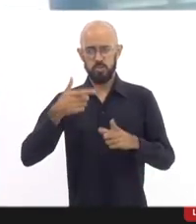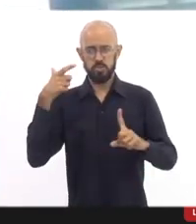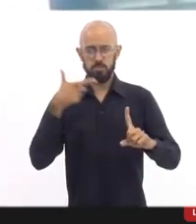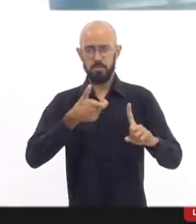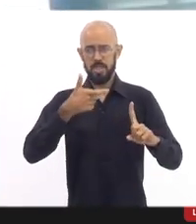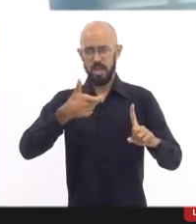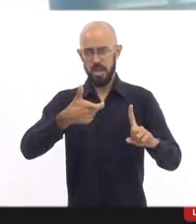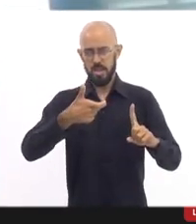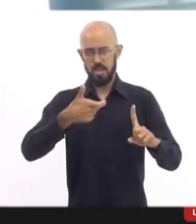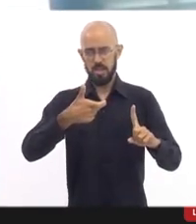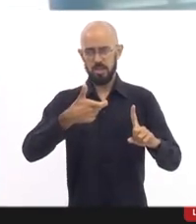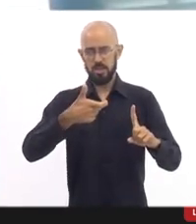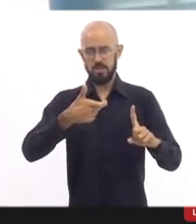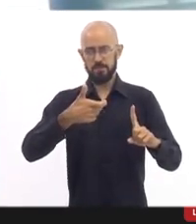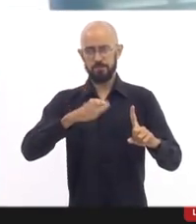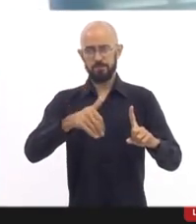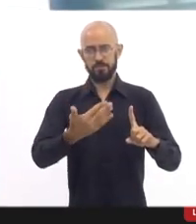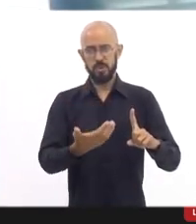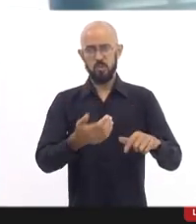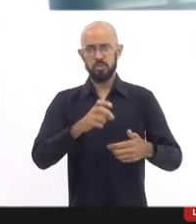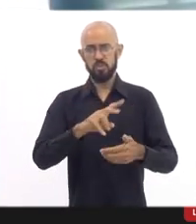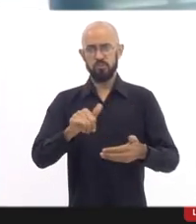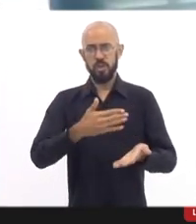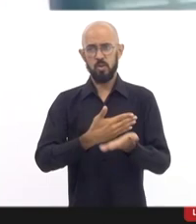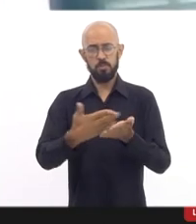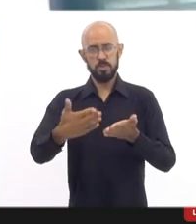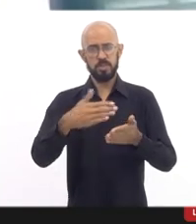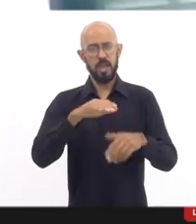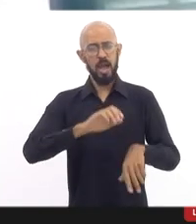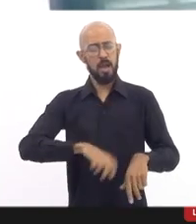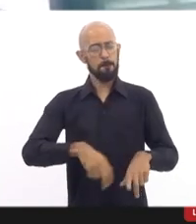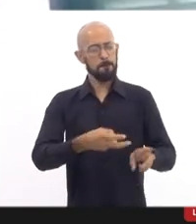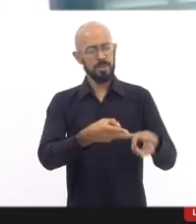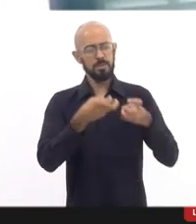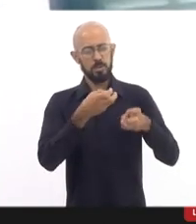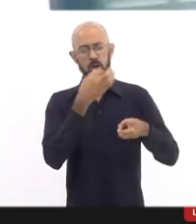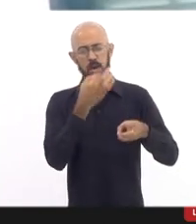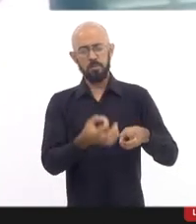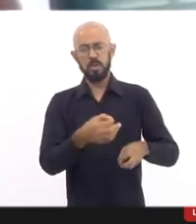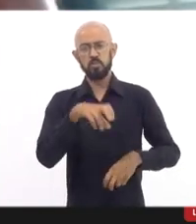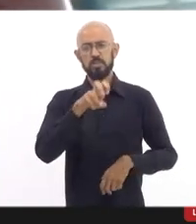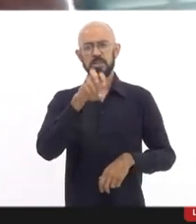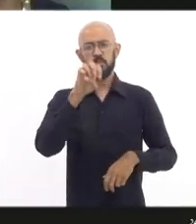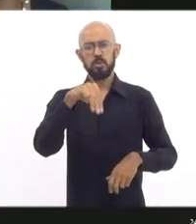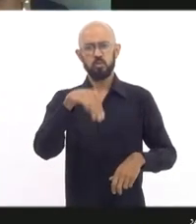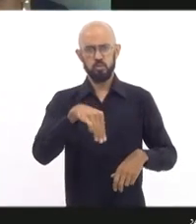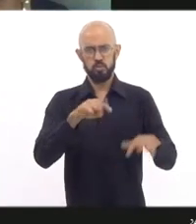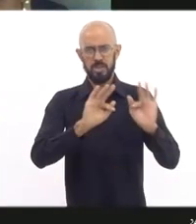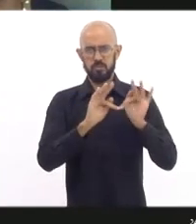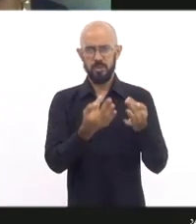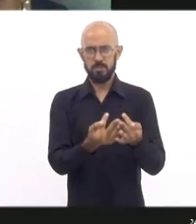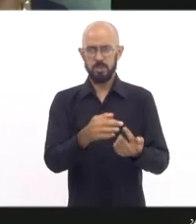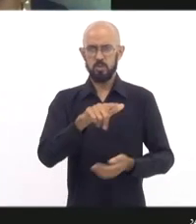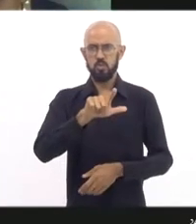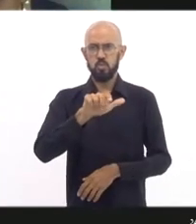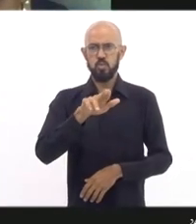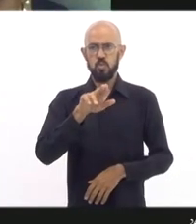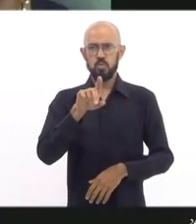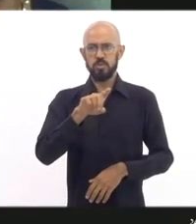Renata, nós vamos começar ouvindo as famílias, cinco minutos para a Luziane,